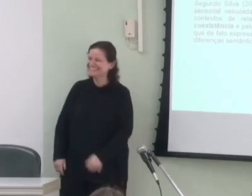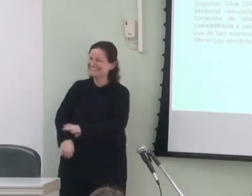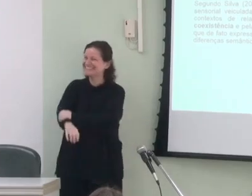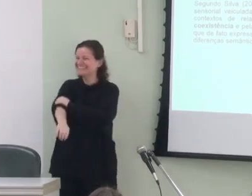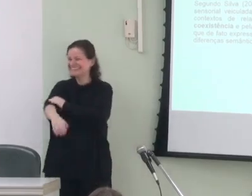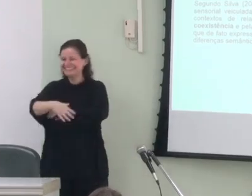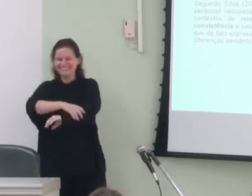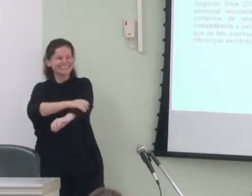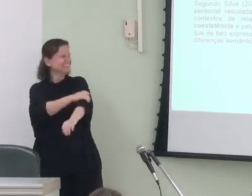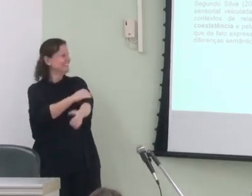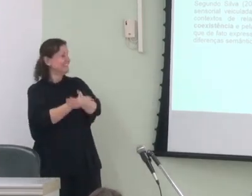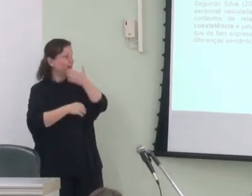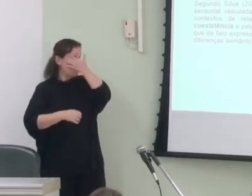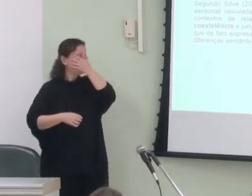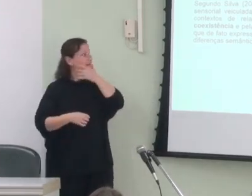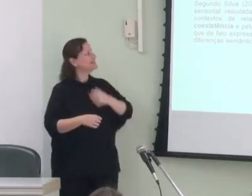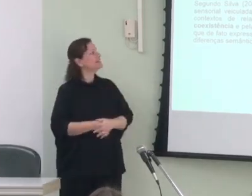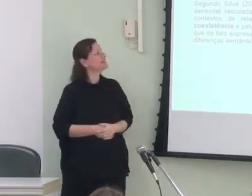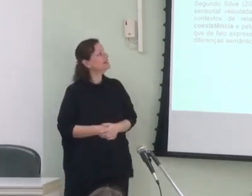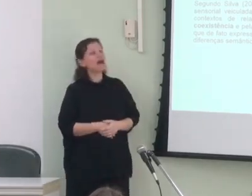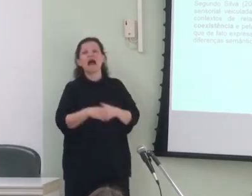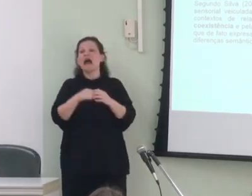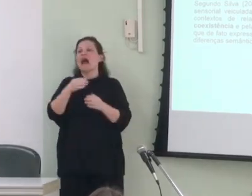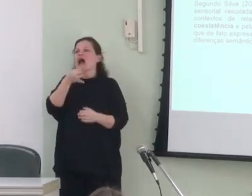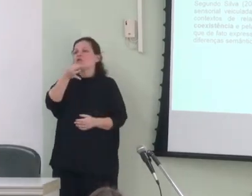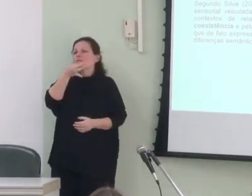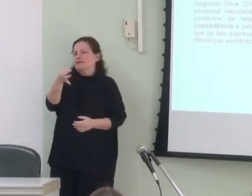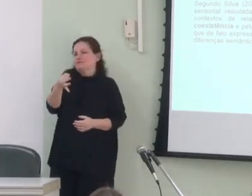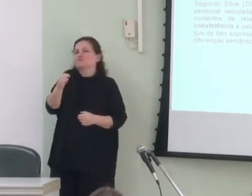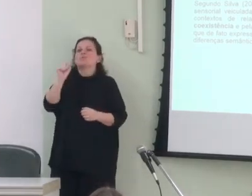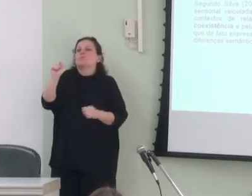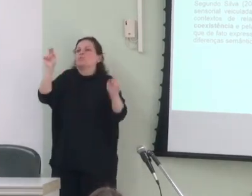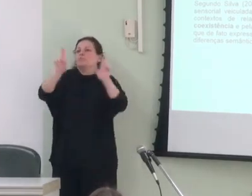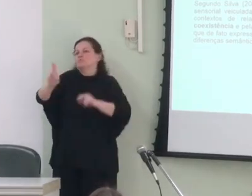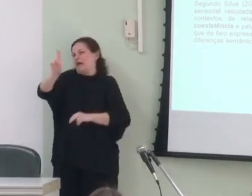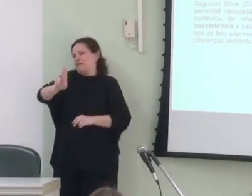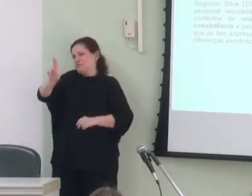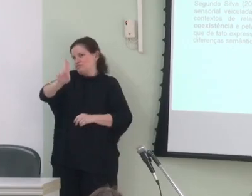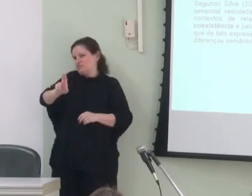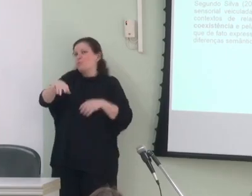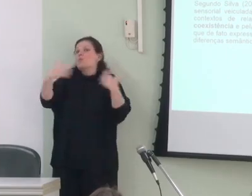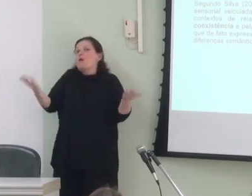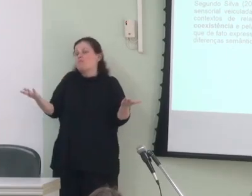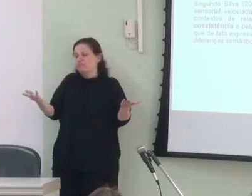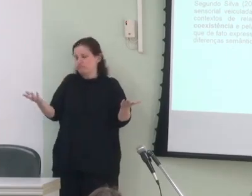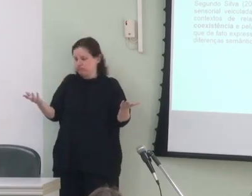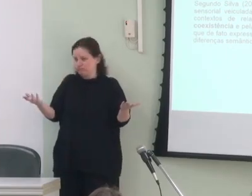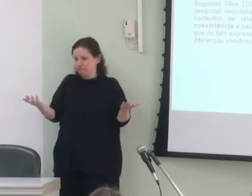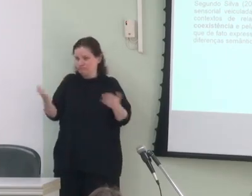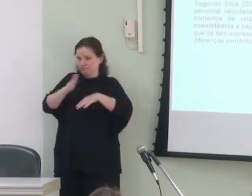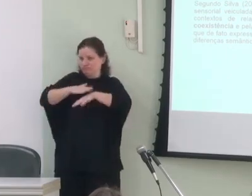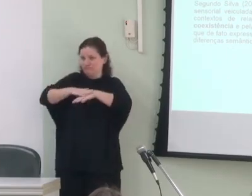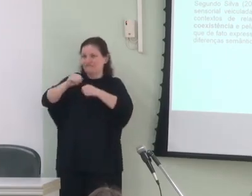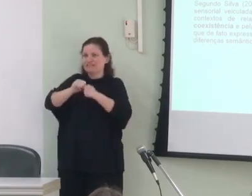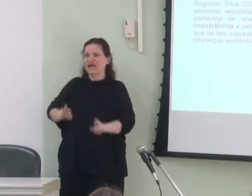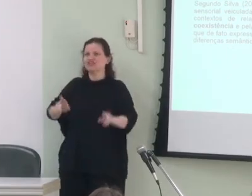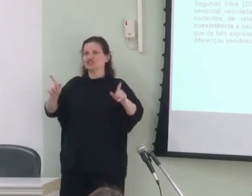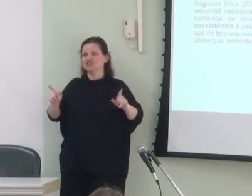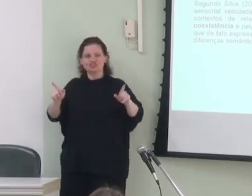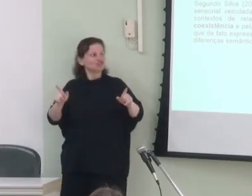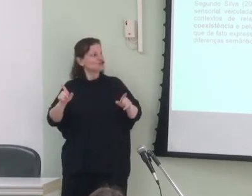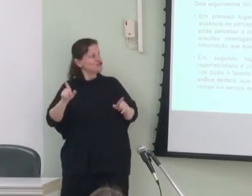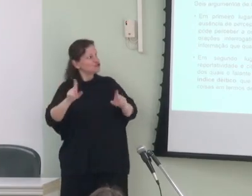bom quais foram os argumentos utilizados para fazer essa distinção